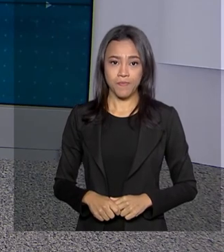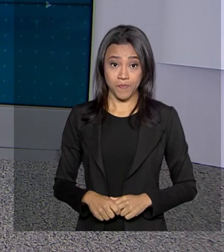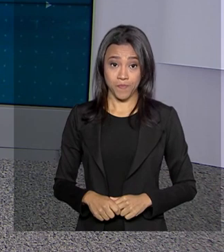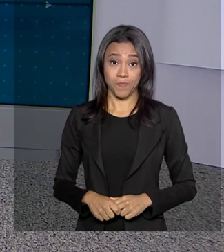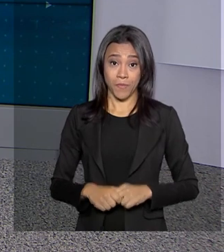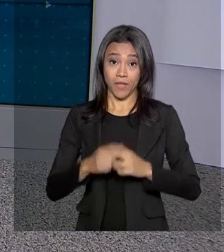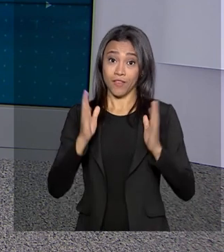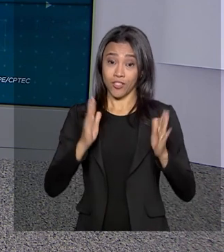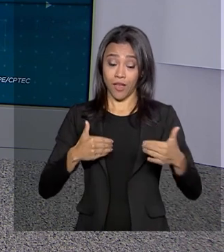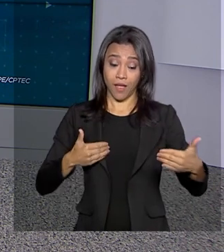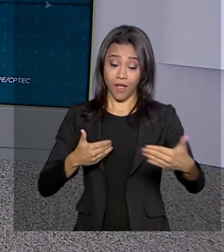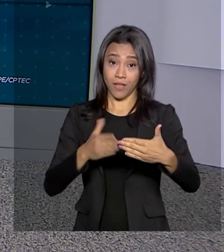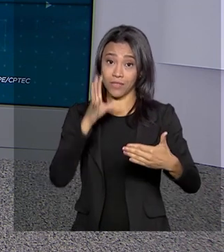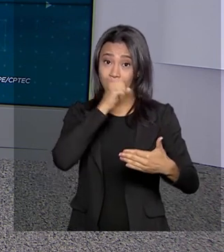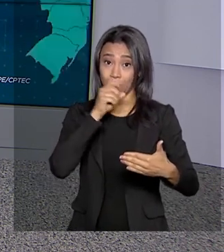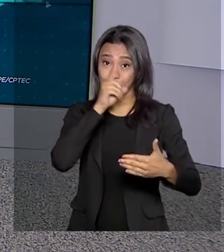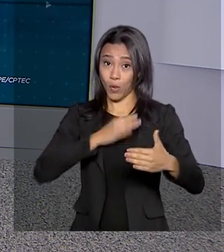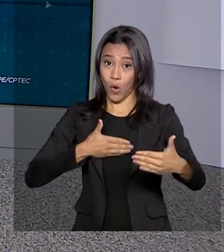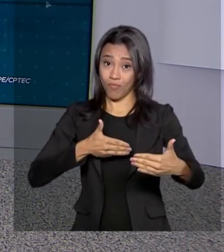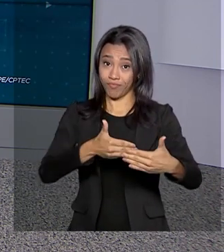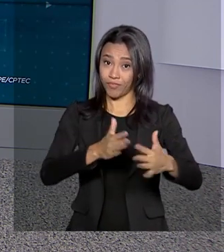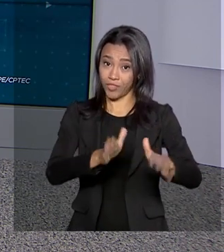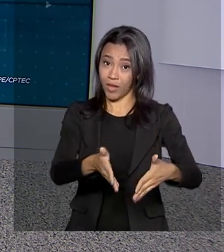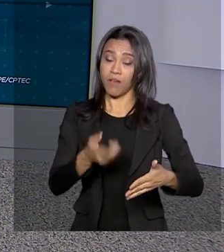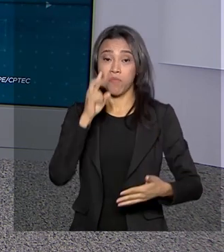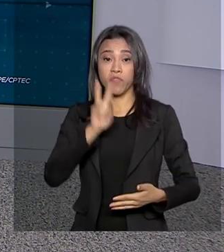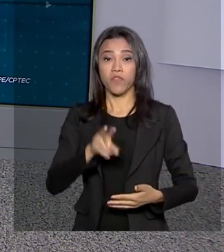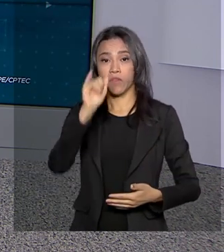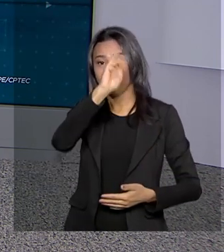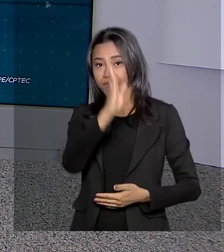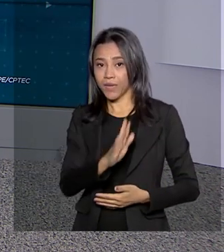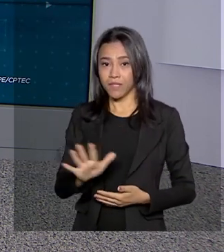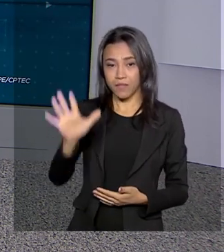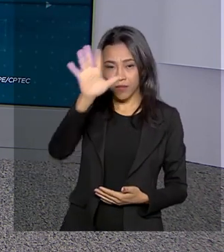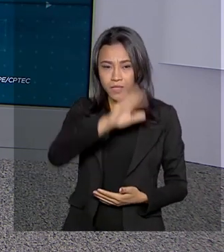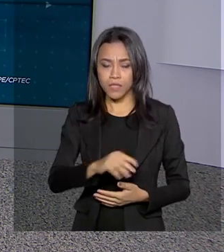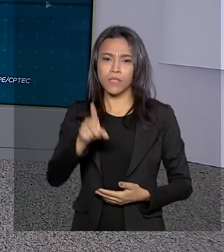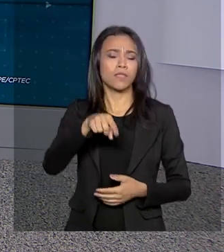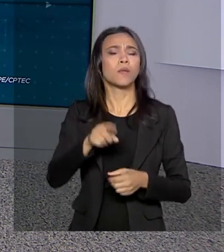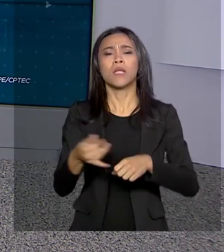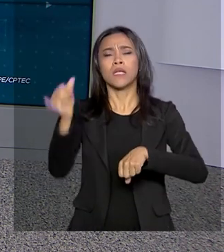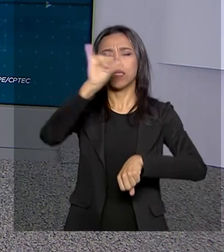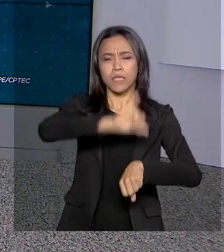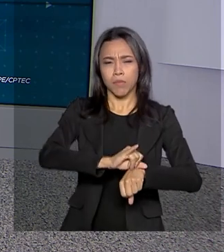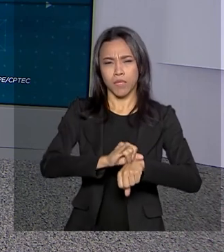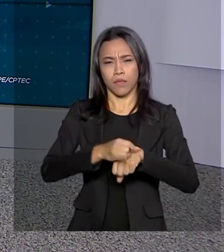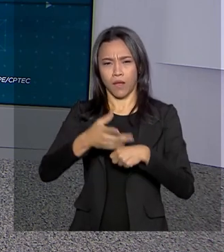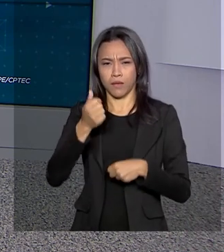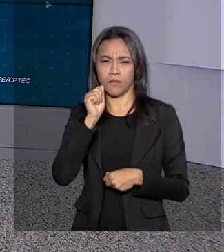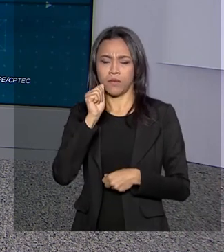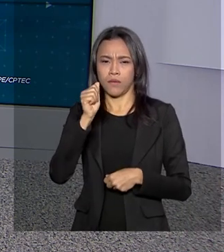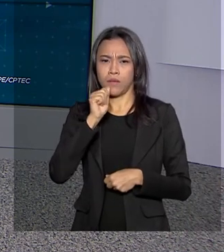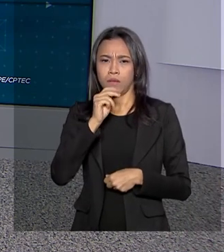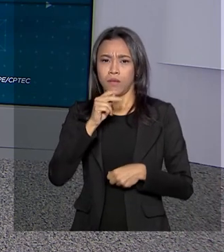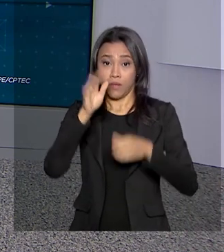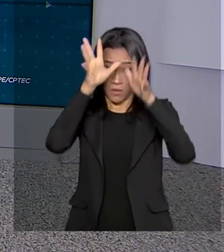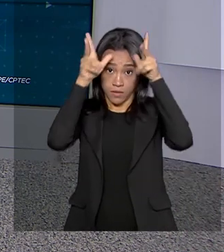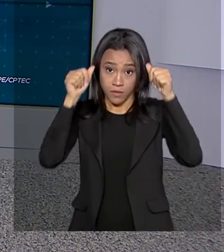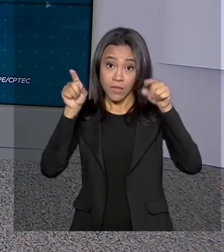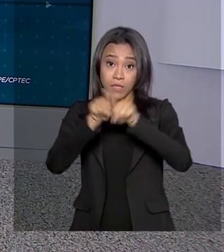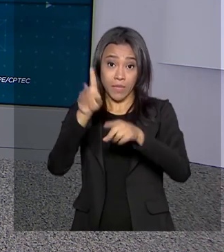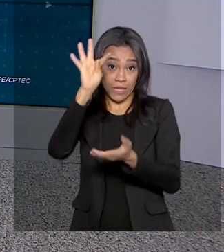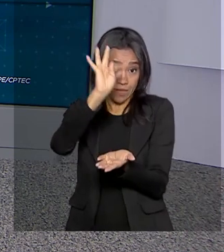Fim de semana chegando, vamos então ao nosso mapa. Em Rio Branco e Teresina, você pode ver aí, tempo parcialmente